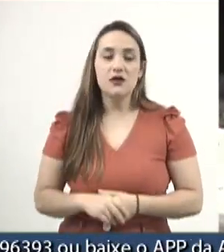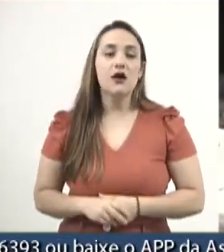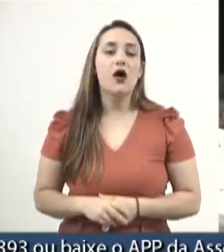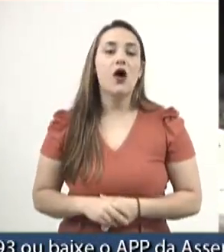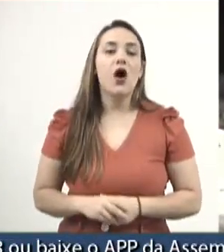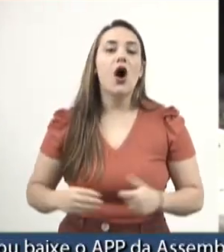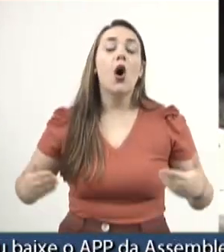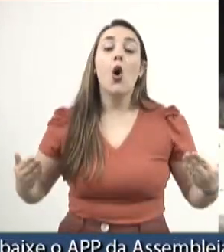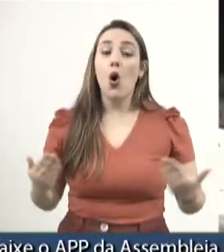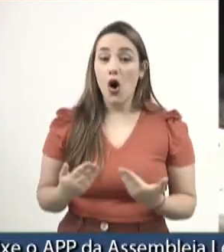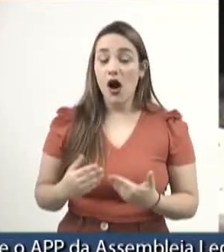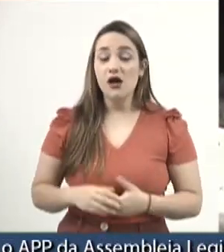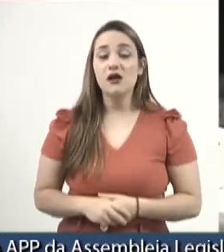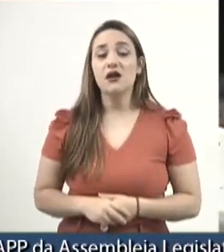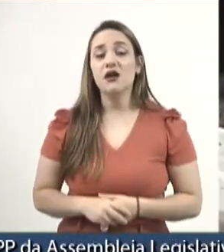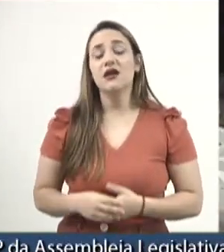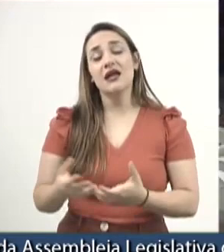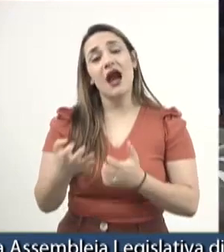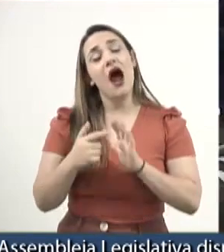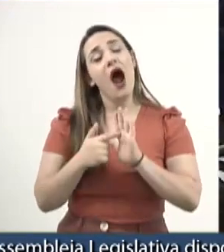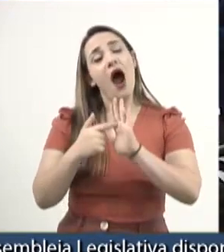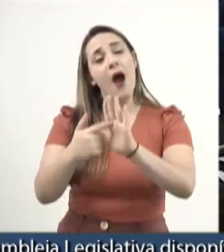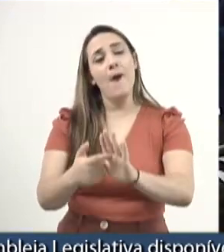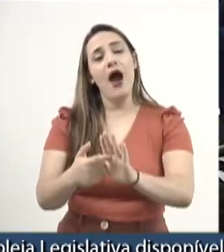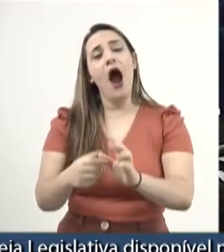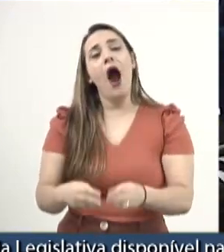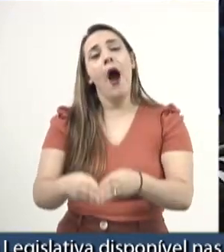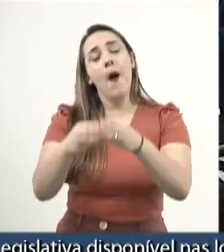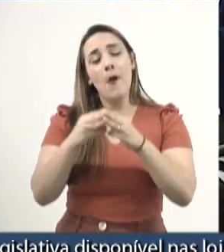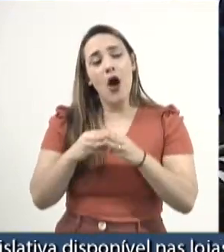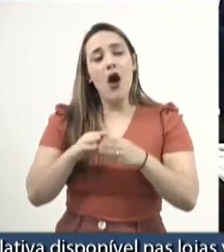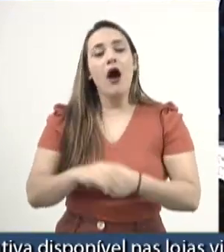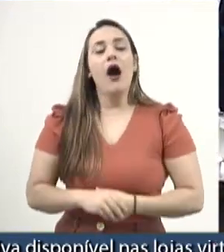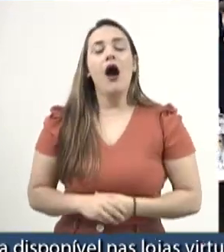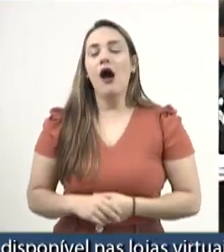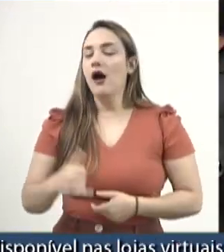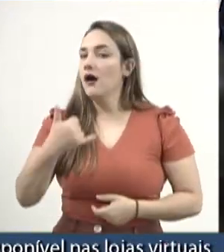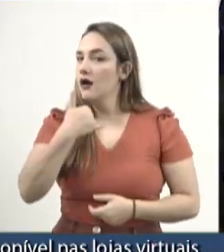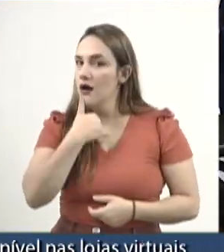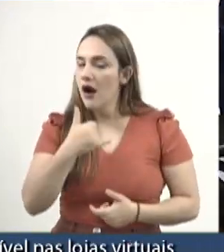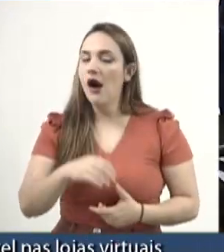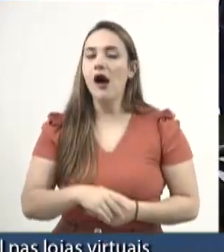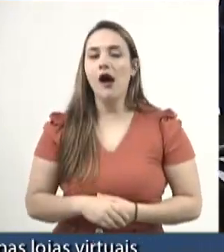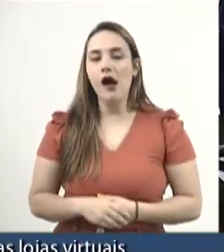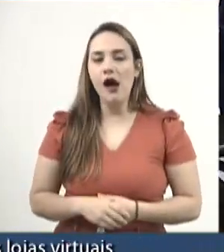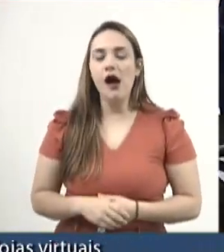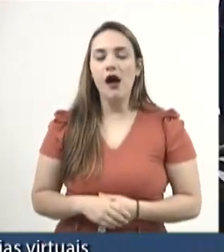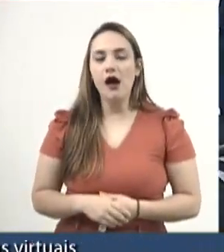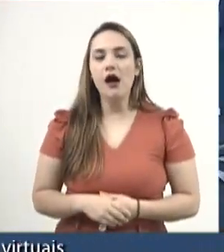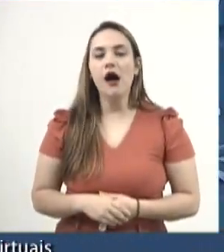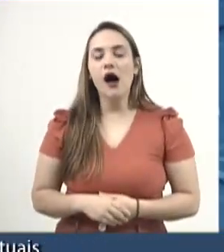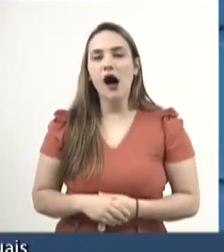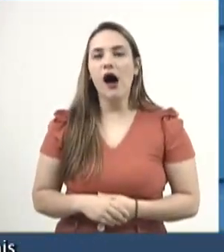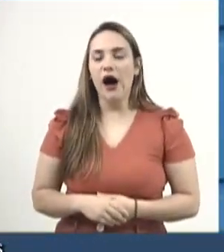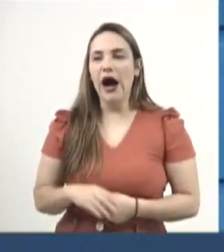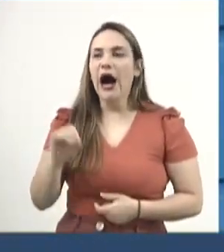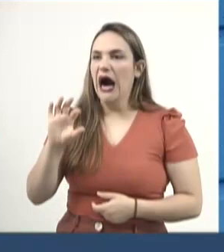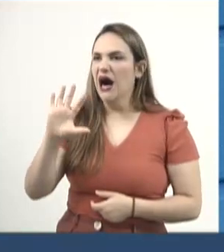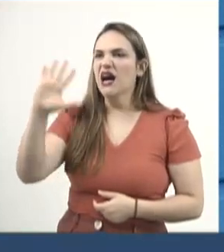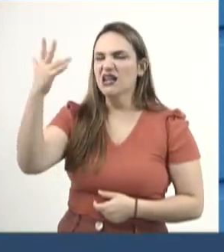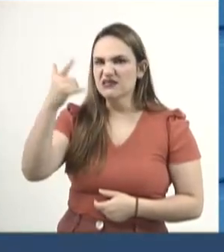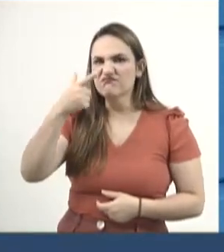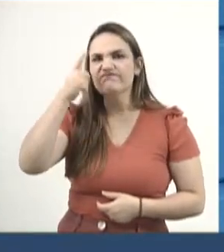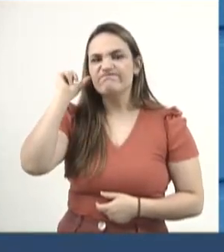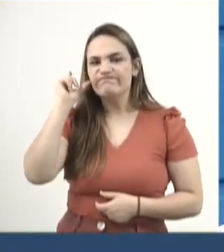hoje, presidente, apresentar uma moção de pesar para uma situação que aconteceu